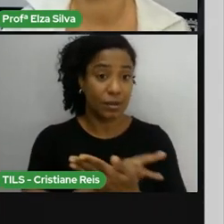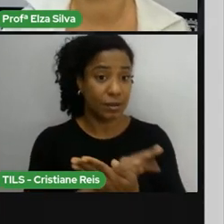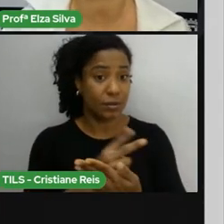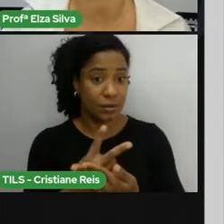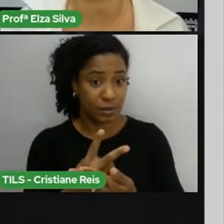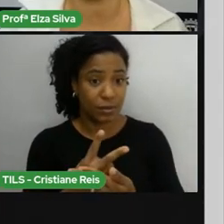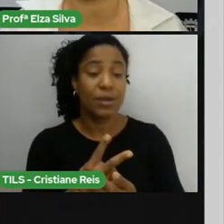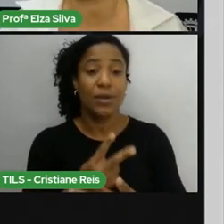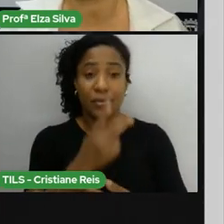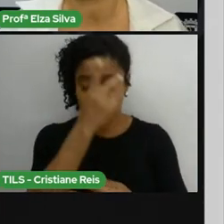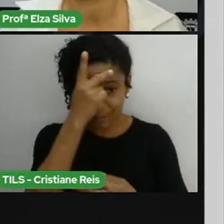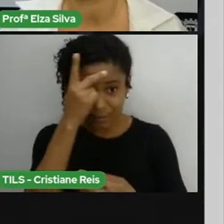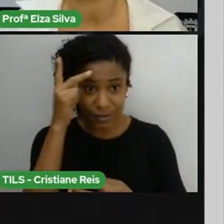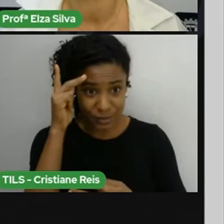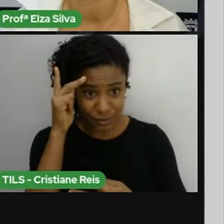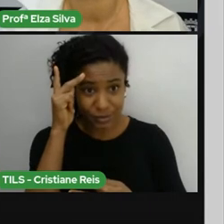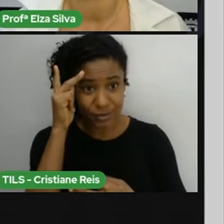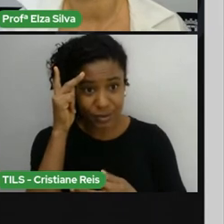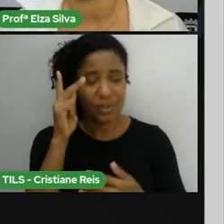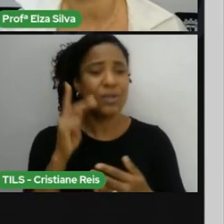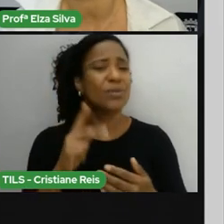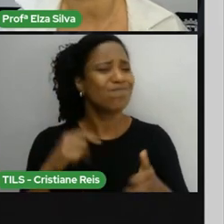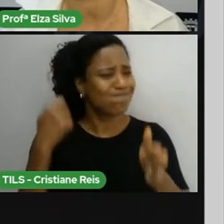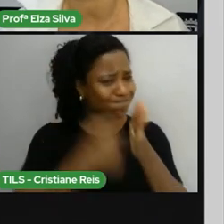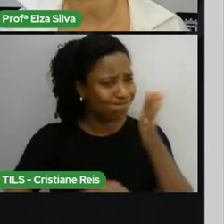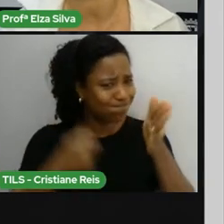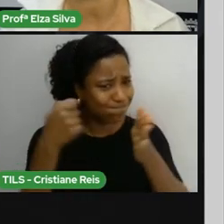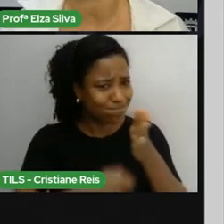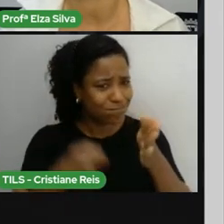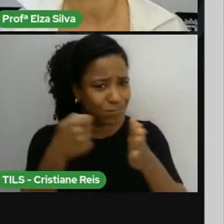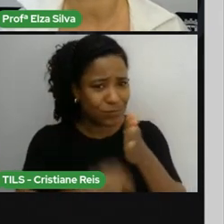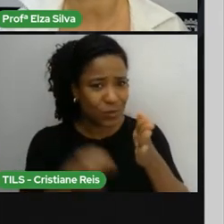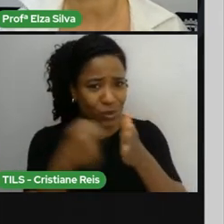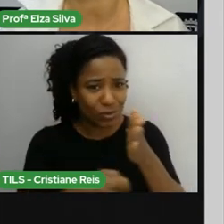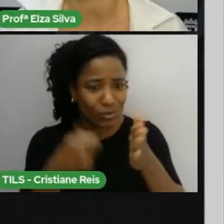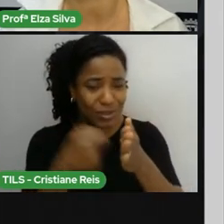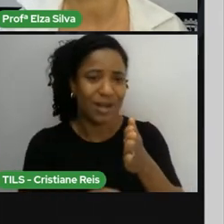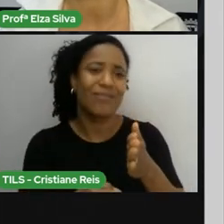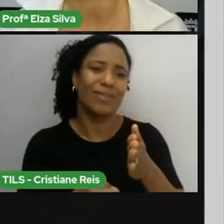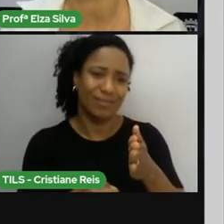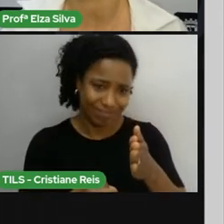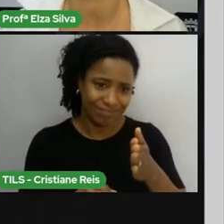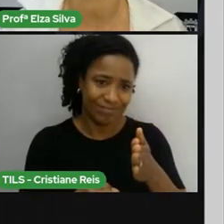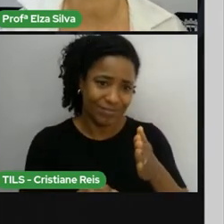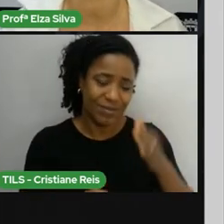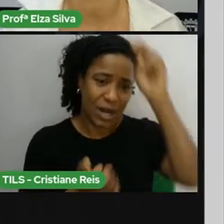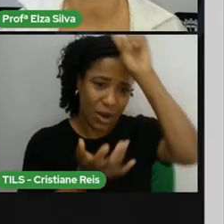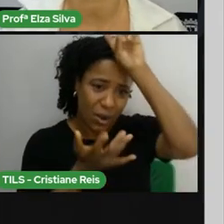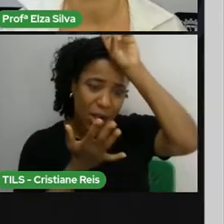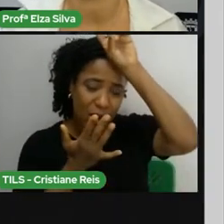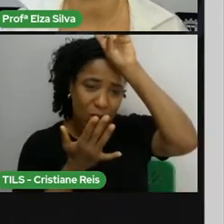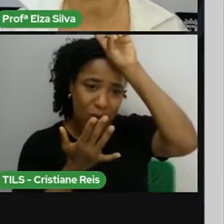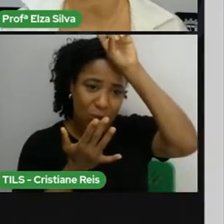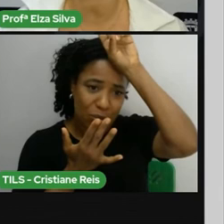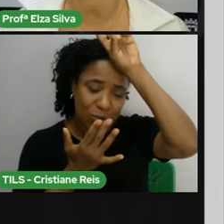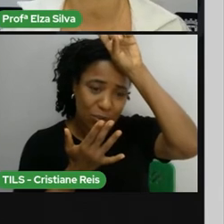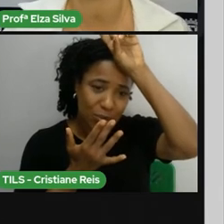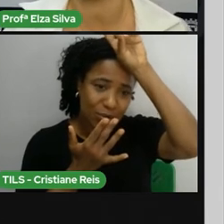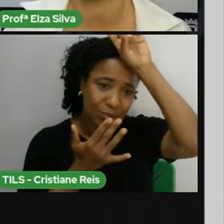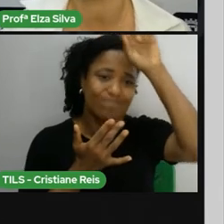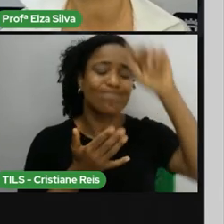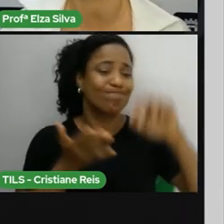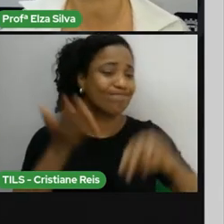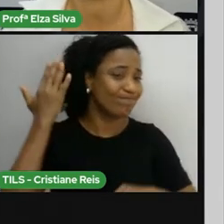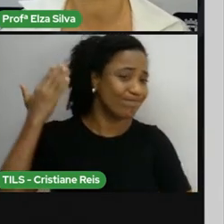lutaram com os nativos americanos, os índios americanos. E esta